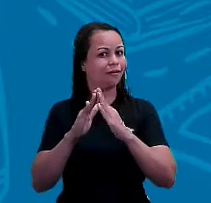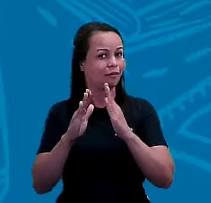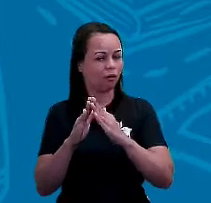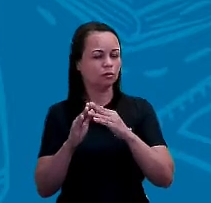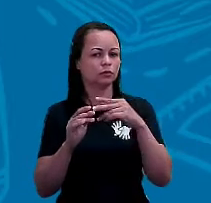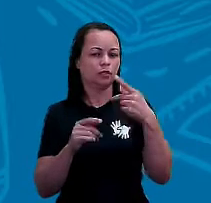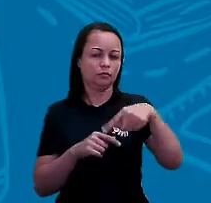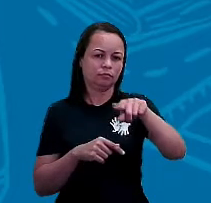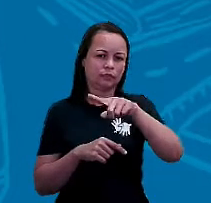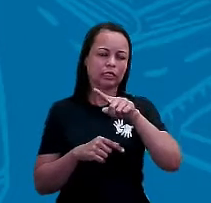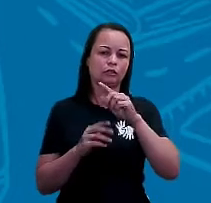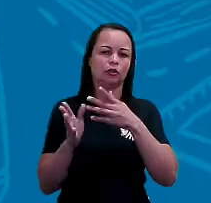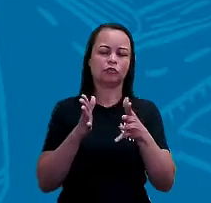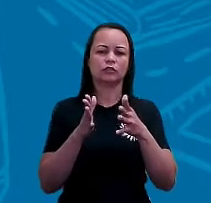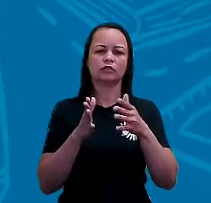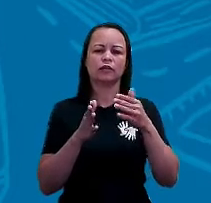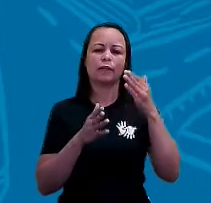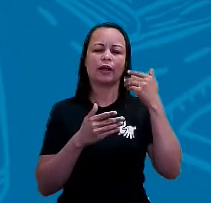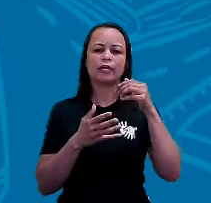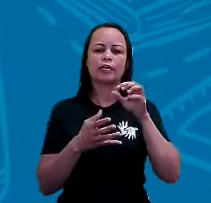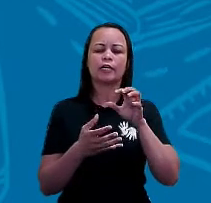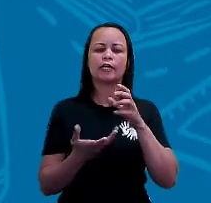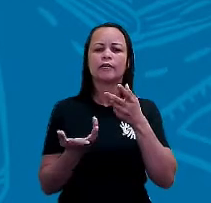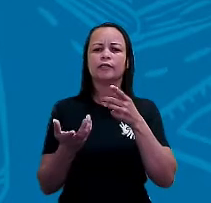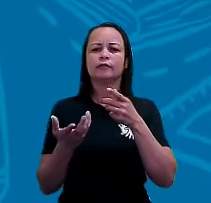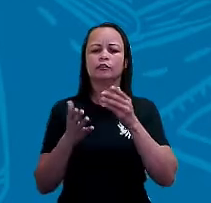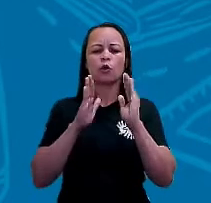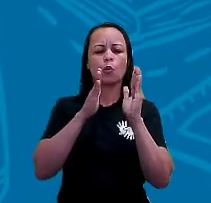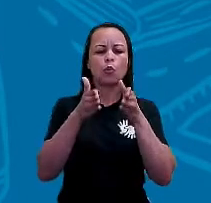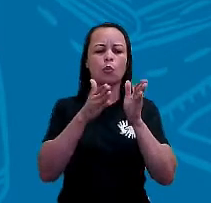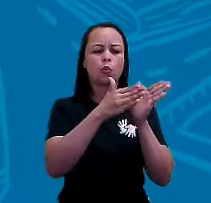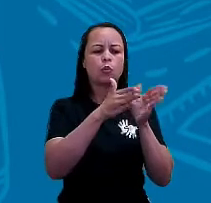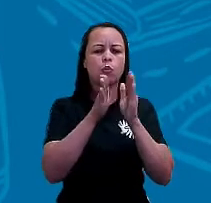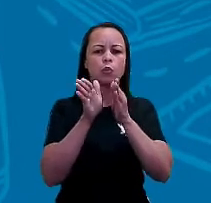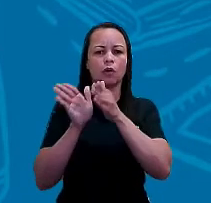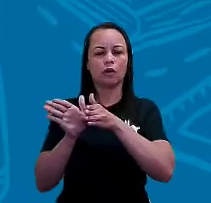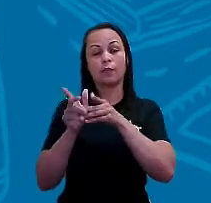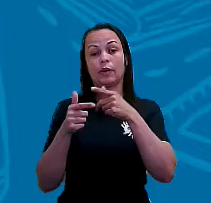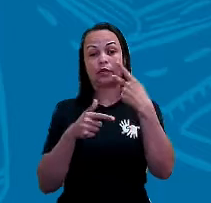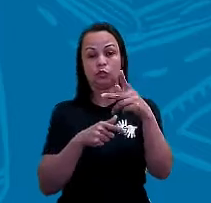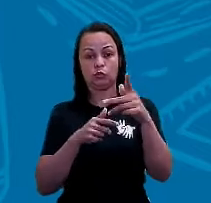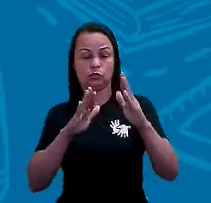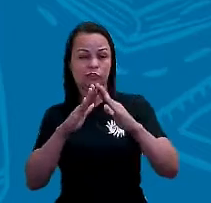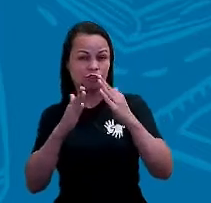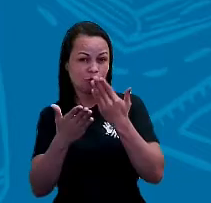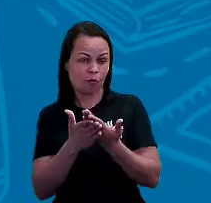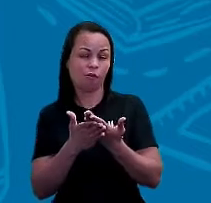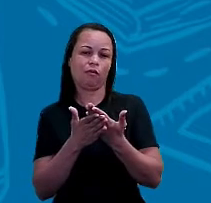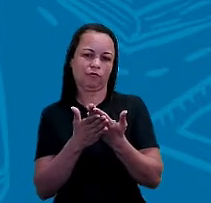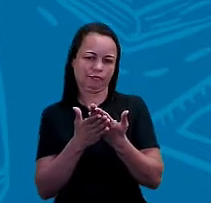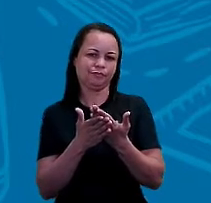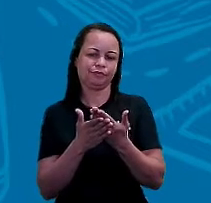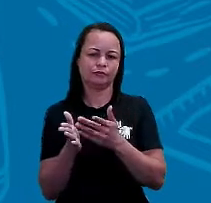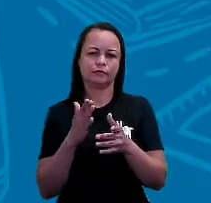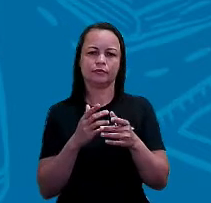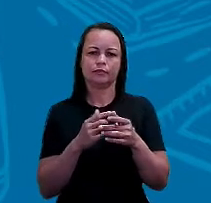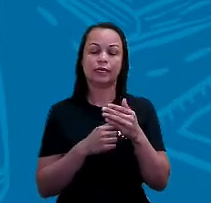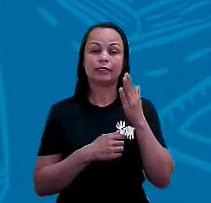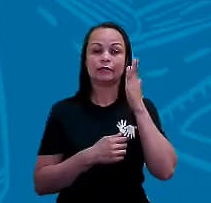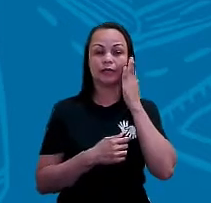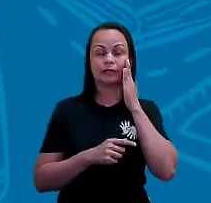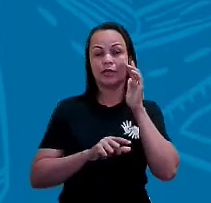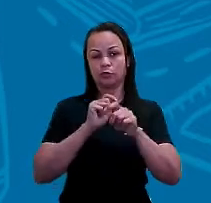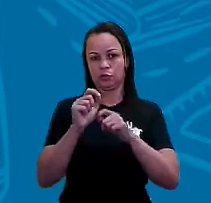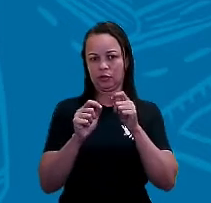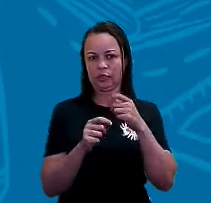identificar aonde, para que sentido a sua escola ela vai estar localizada. Tomando em consideração